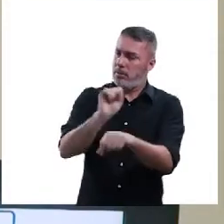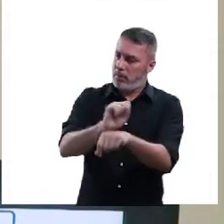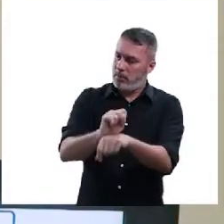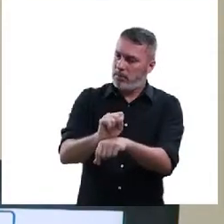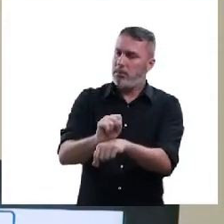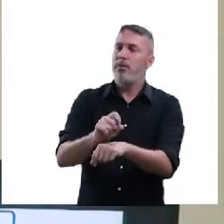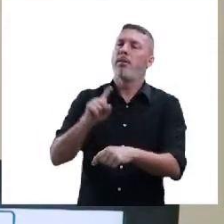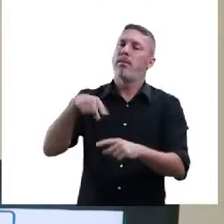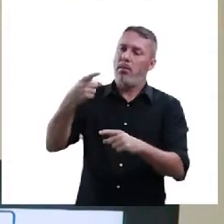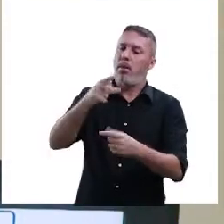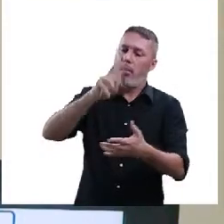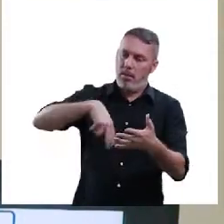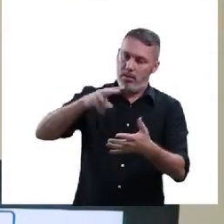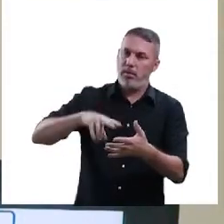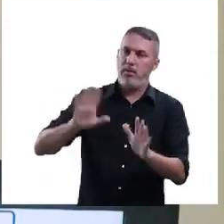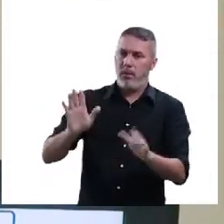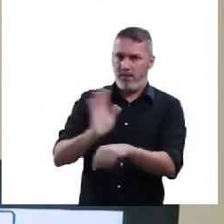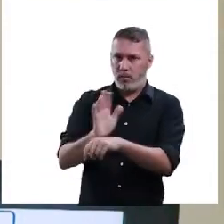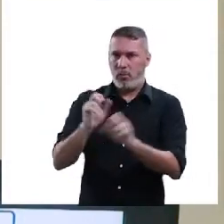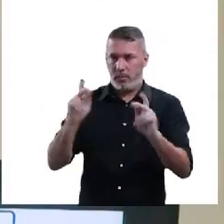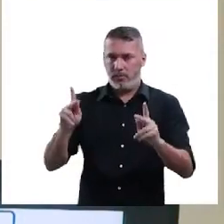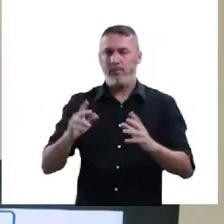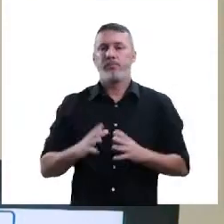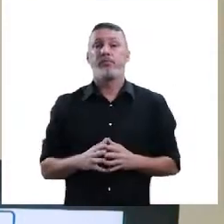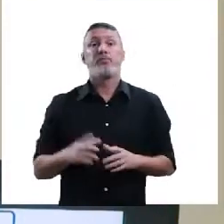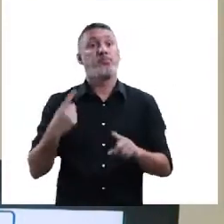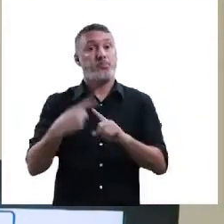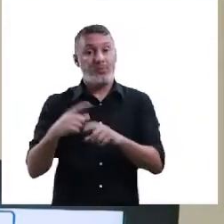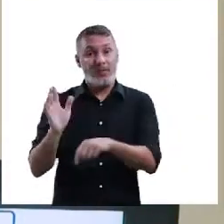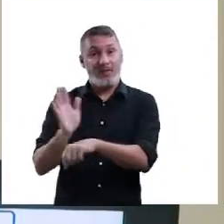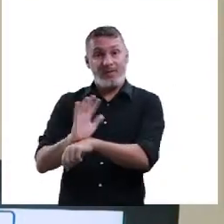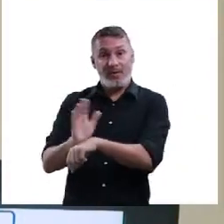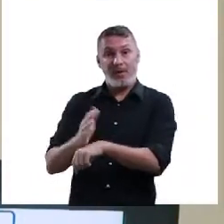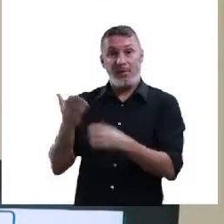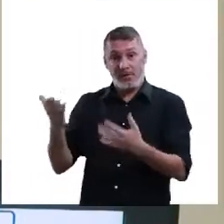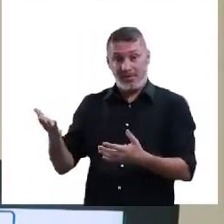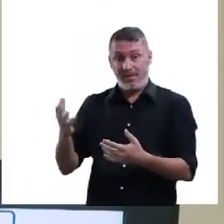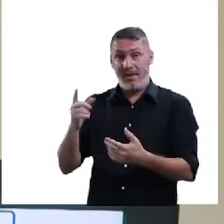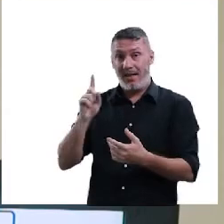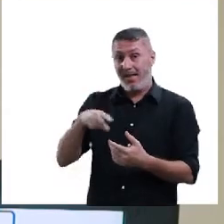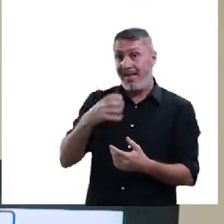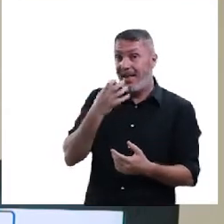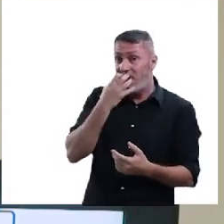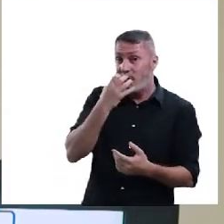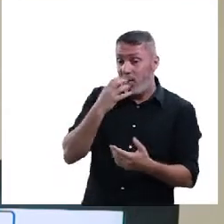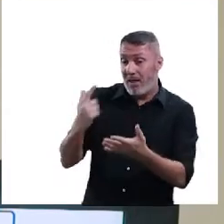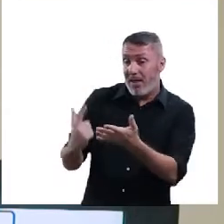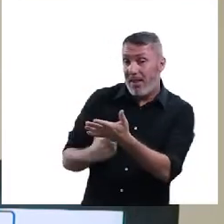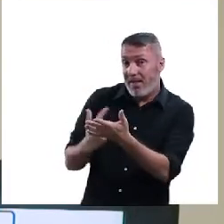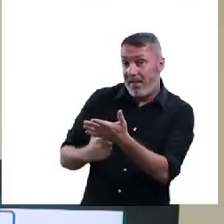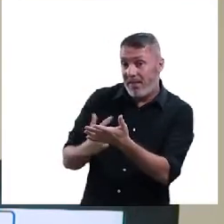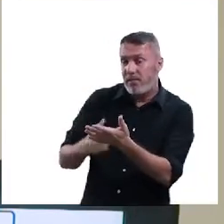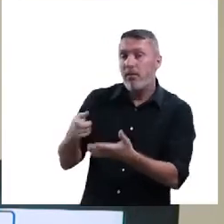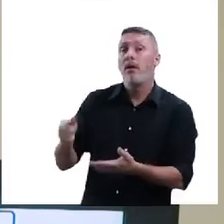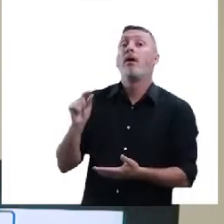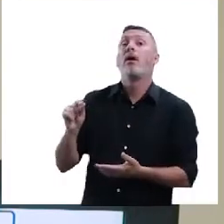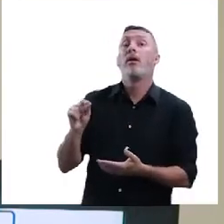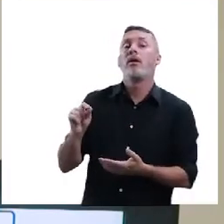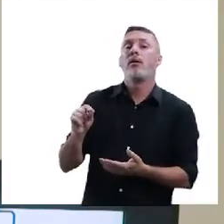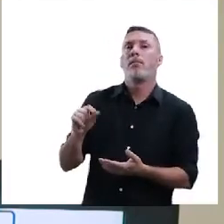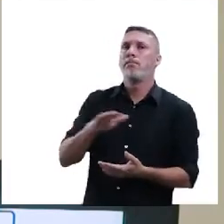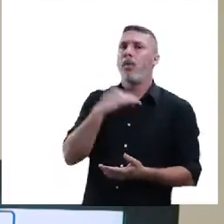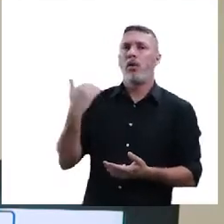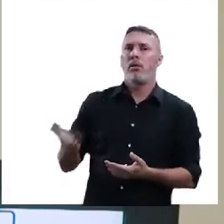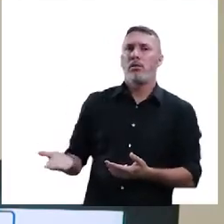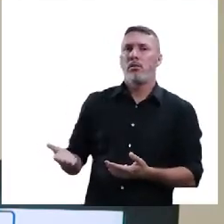períodos e depois volta a assistir esse vídeo. Beleza? Por quê? A cachorra baleia, ela foi assassinada. Ela morre.